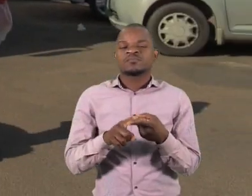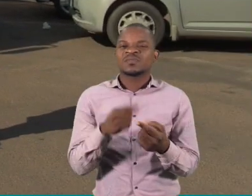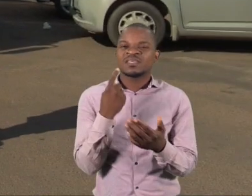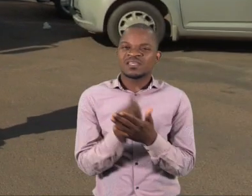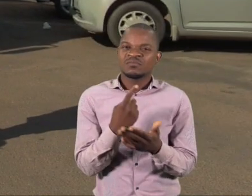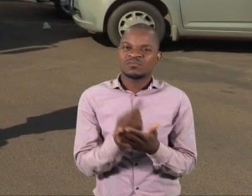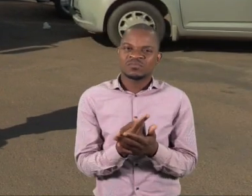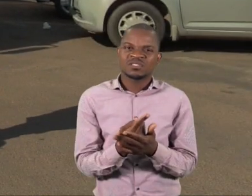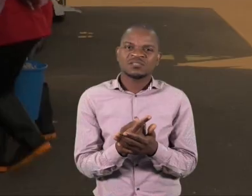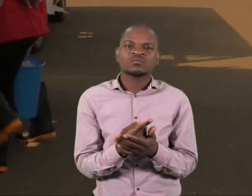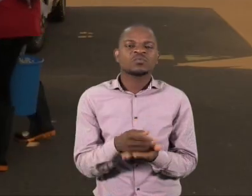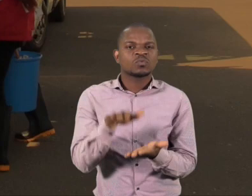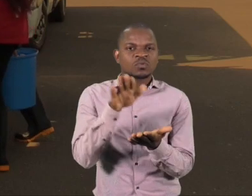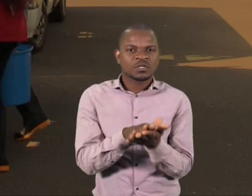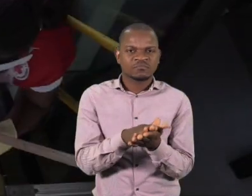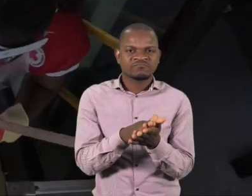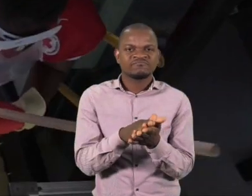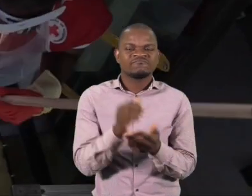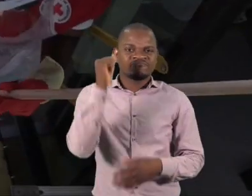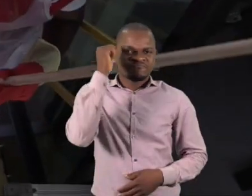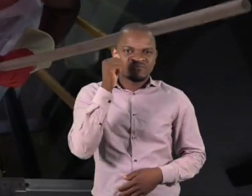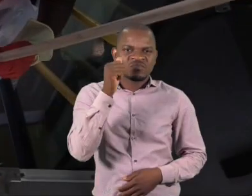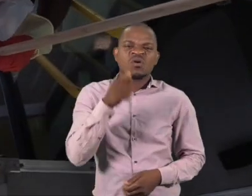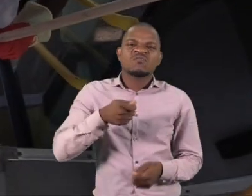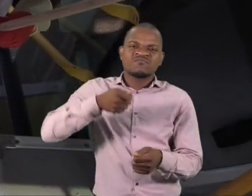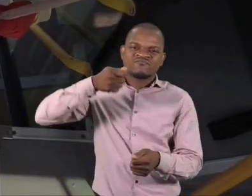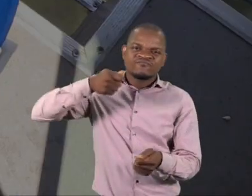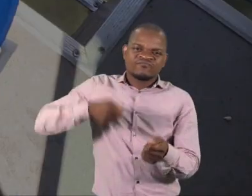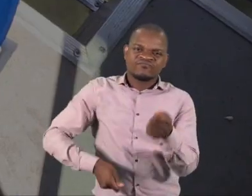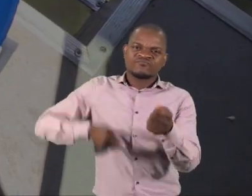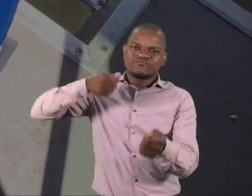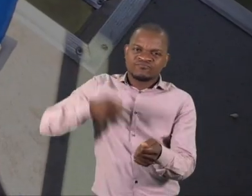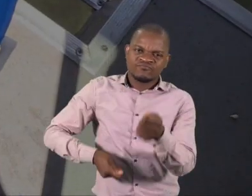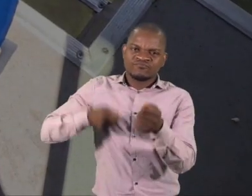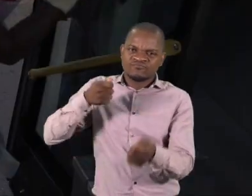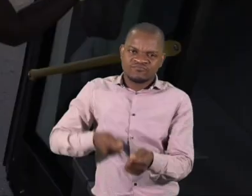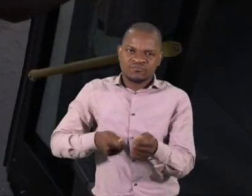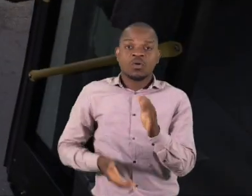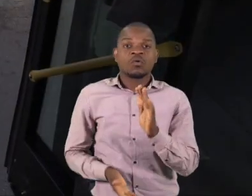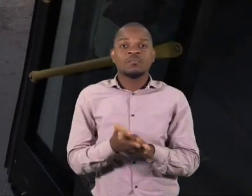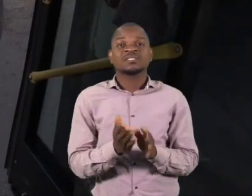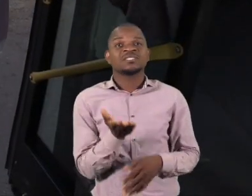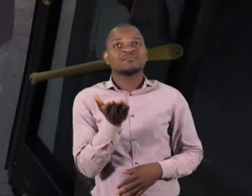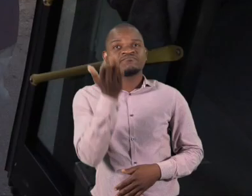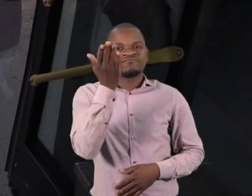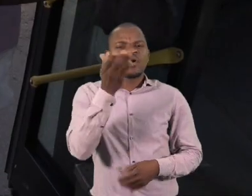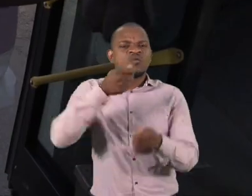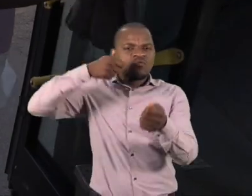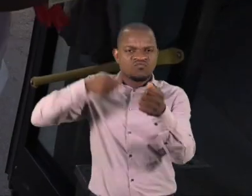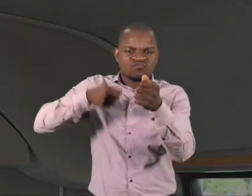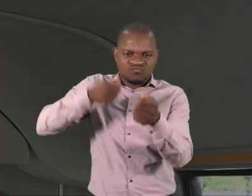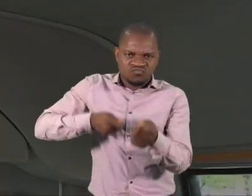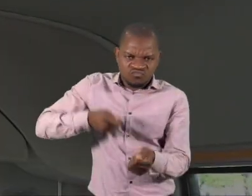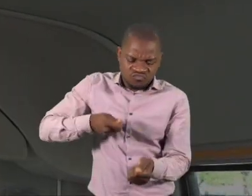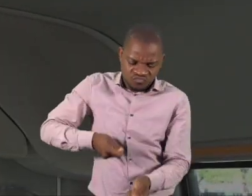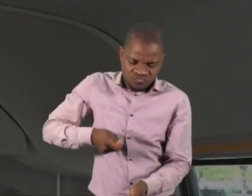botas. É importante desinfetar todas as superfícies de contacto da viatura, respeitando a ordem de